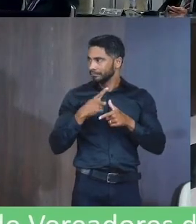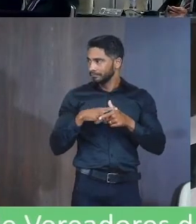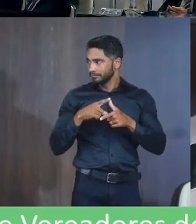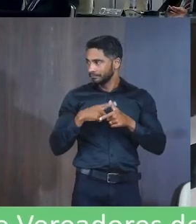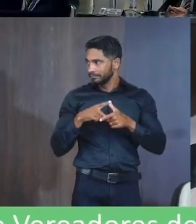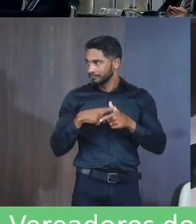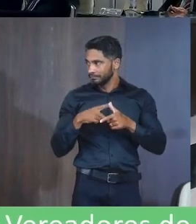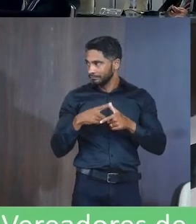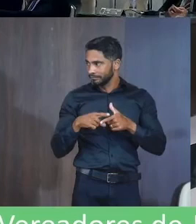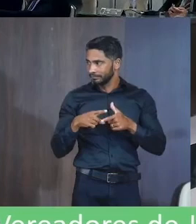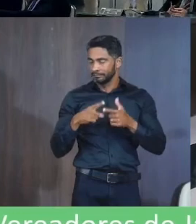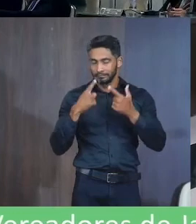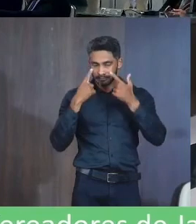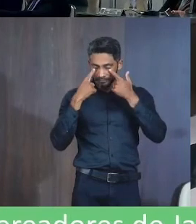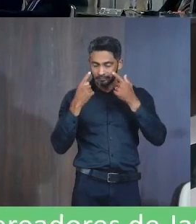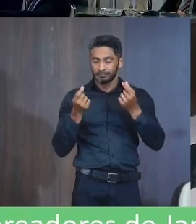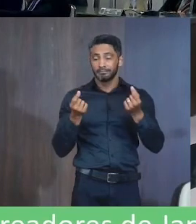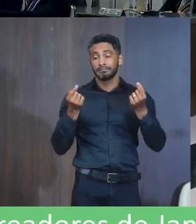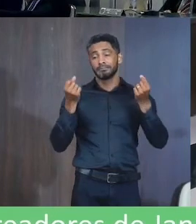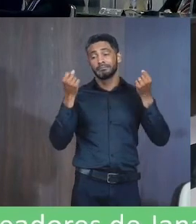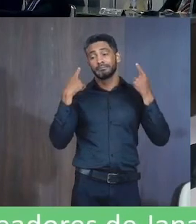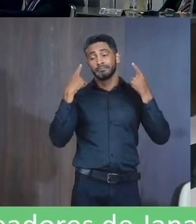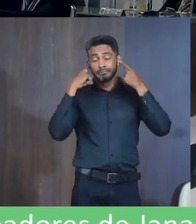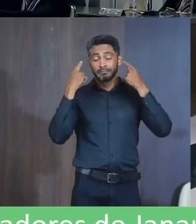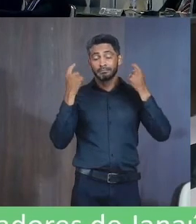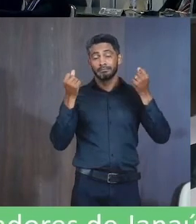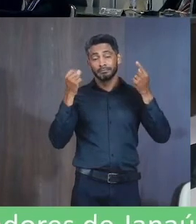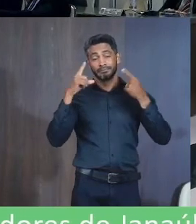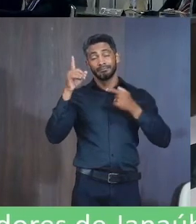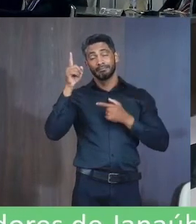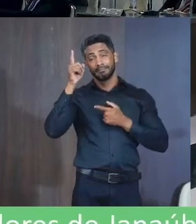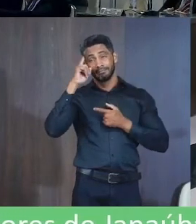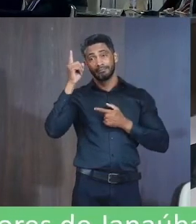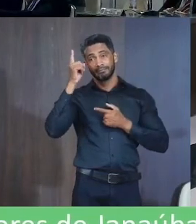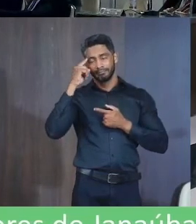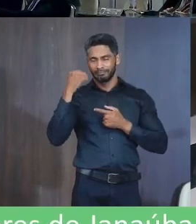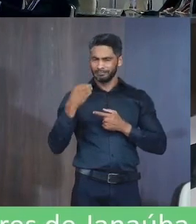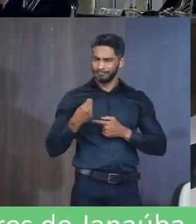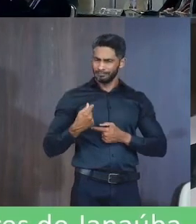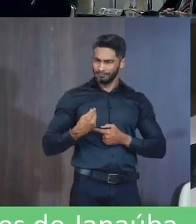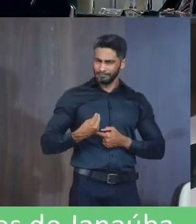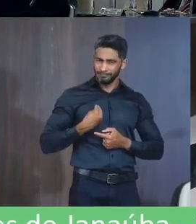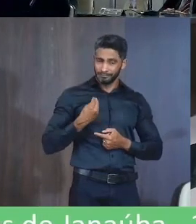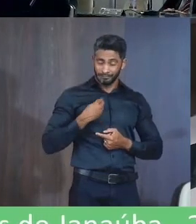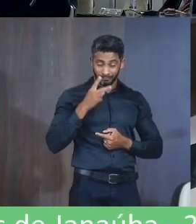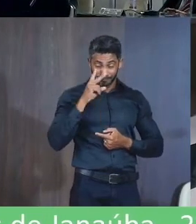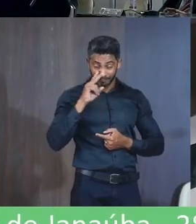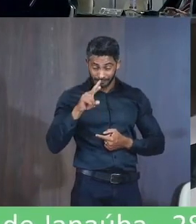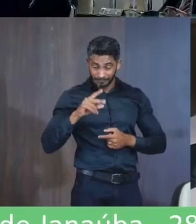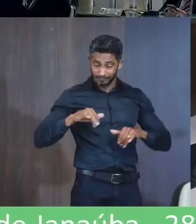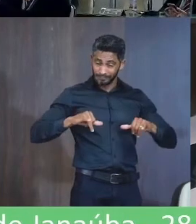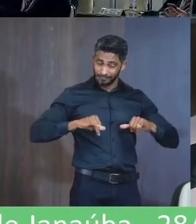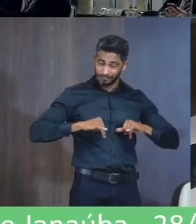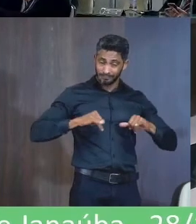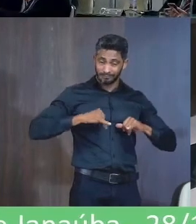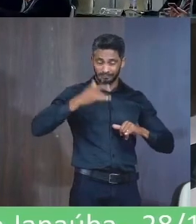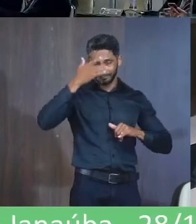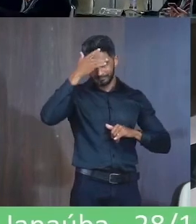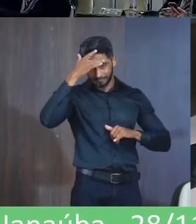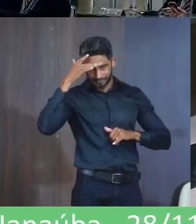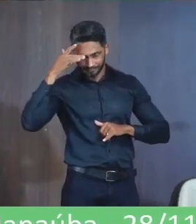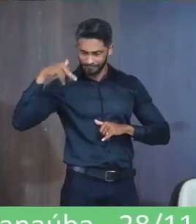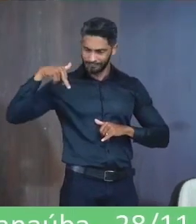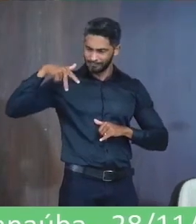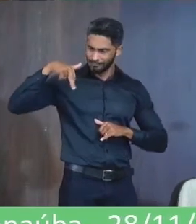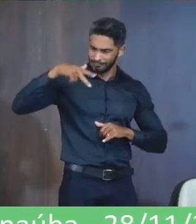ouvir Quem está ali De perto No dia a dia A gente está ali De perto Está vendo o sofrimento Das pessoas A gente está andando